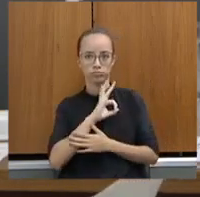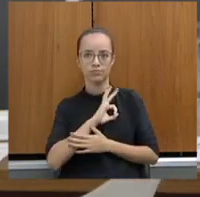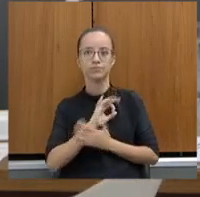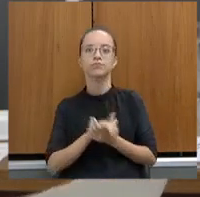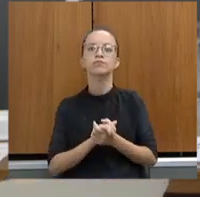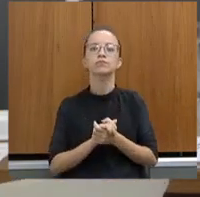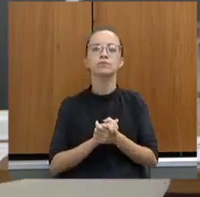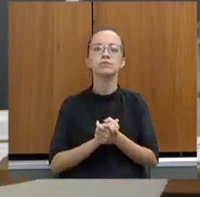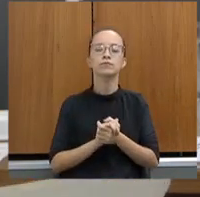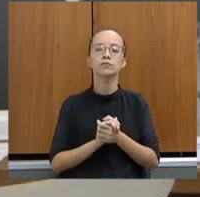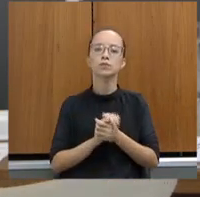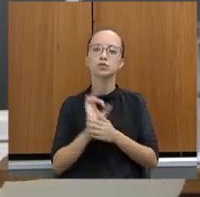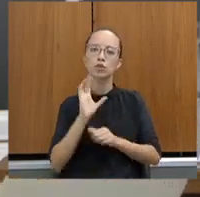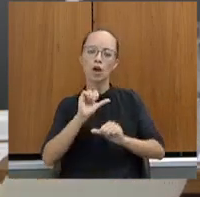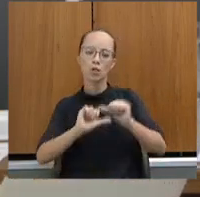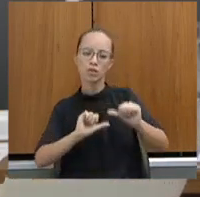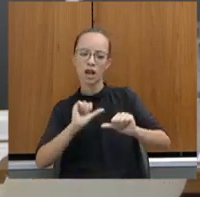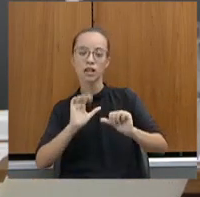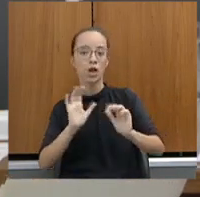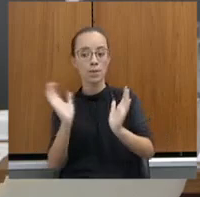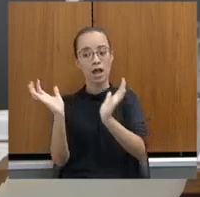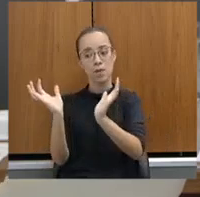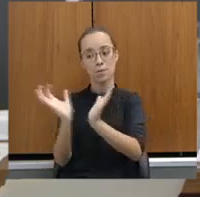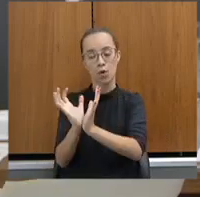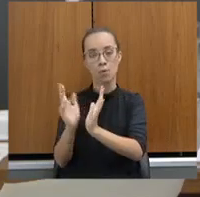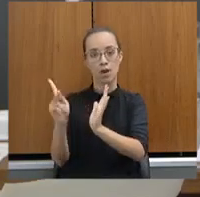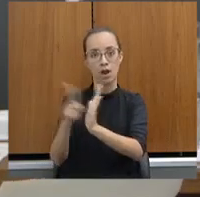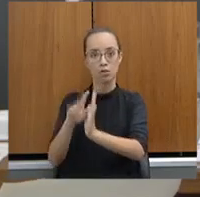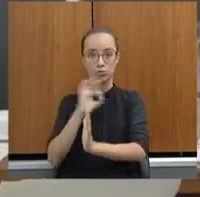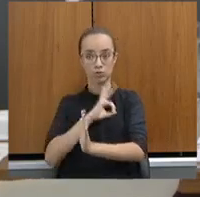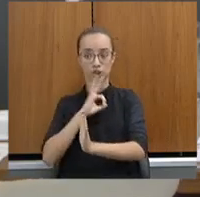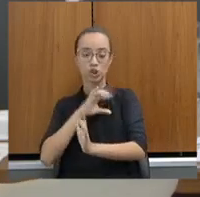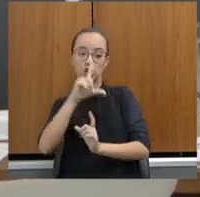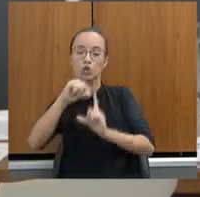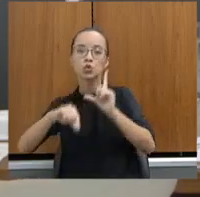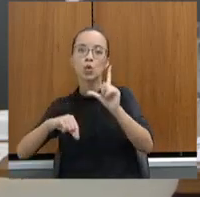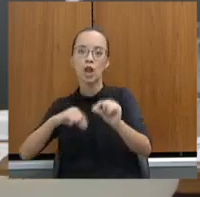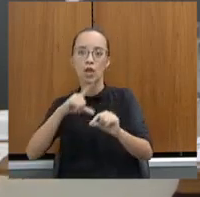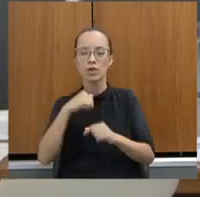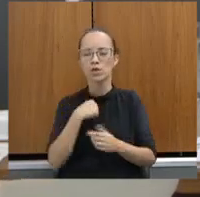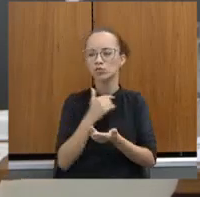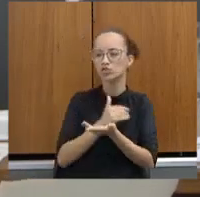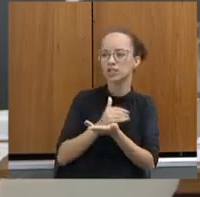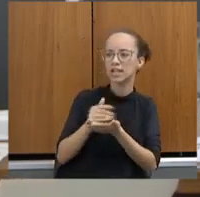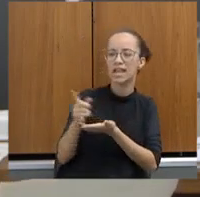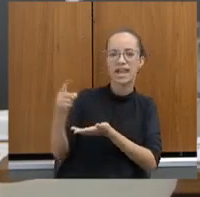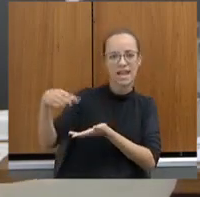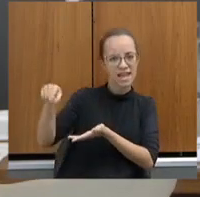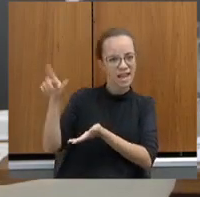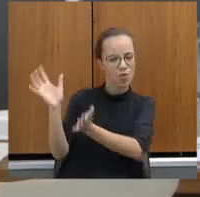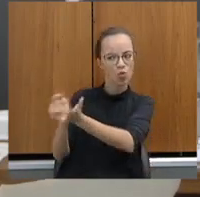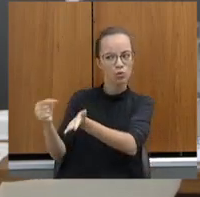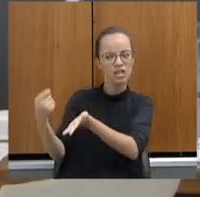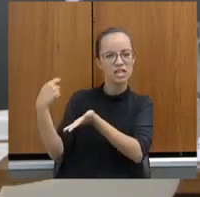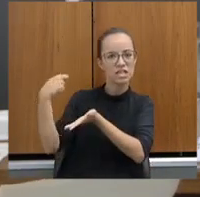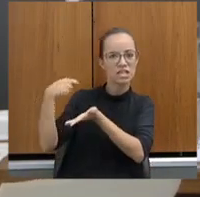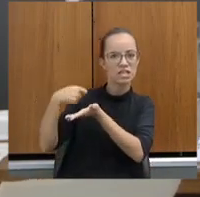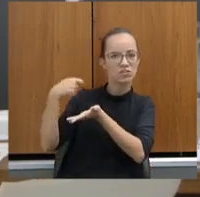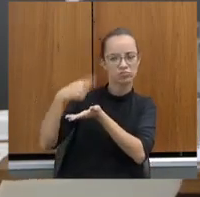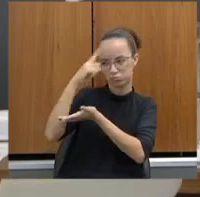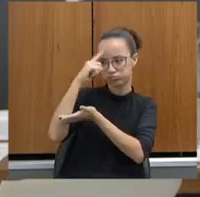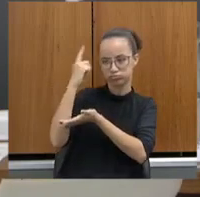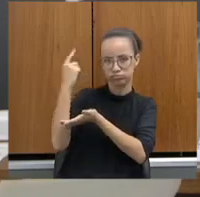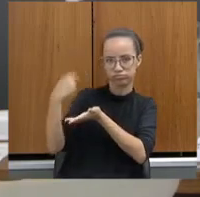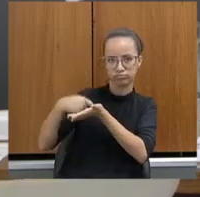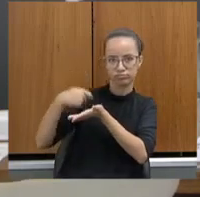mudamos o fardamento, mas foi a própria tropa que escolheu o fardamento. Quando eu cheguei, eles queriam impor um determinado tipo de fardamento. E eu falei que eu não era policial penal,